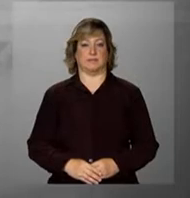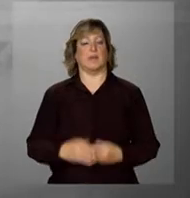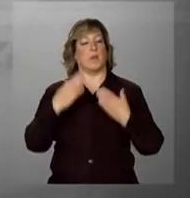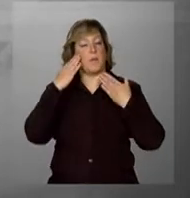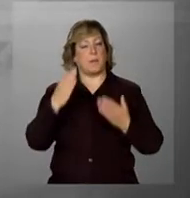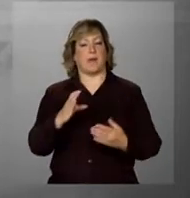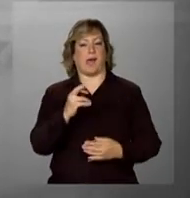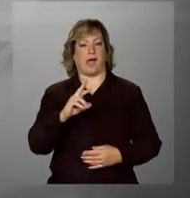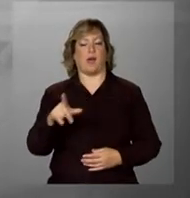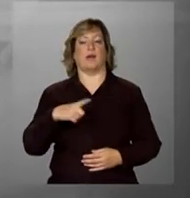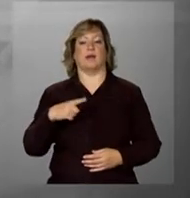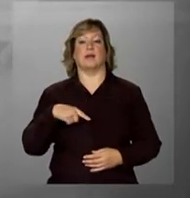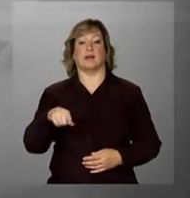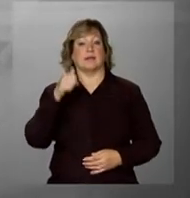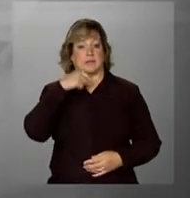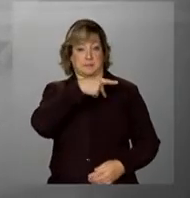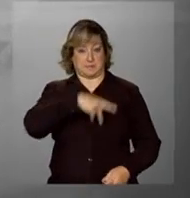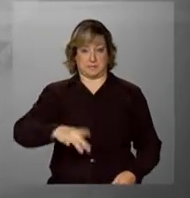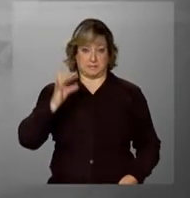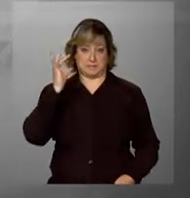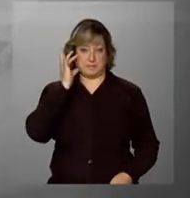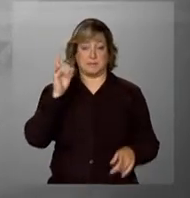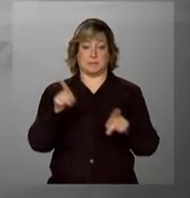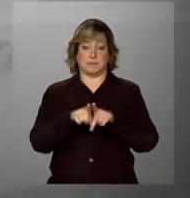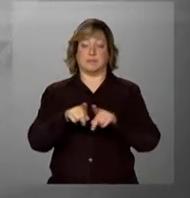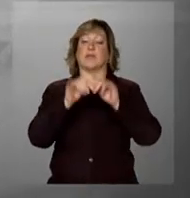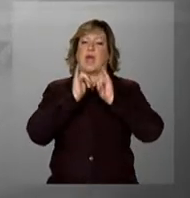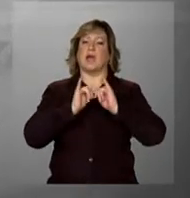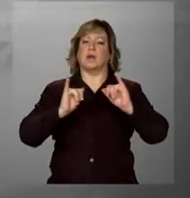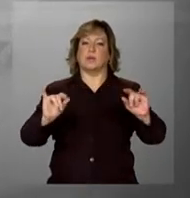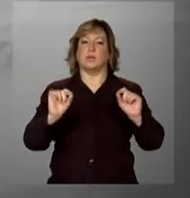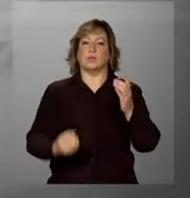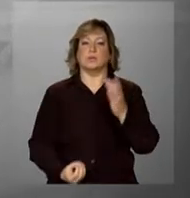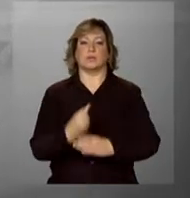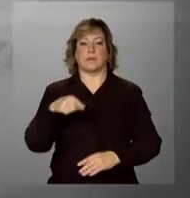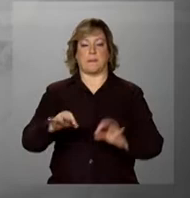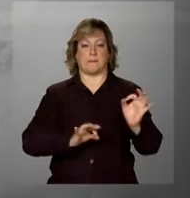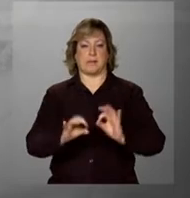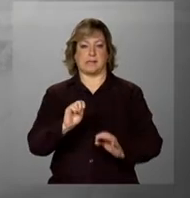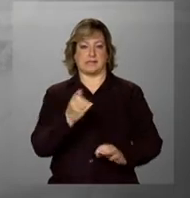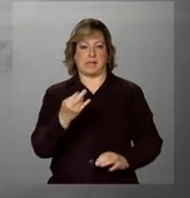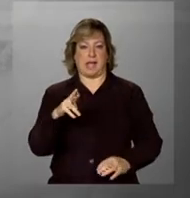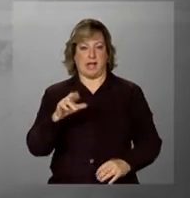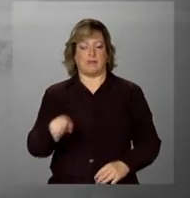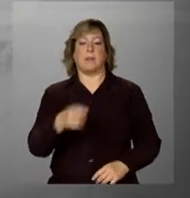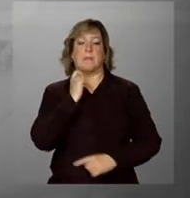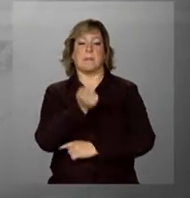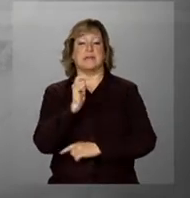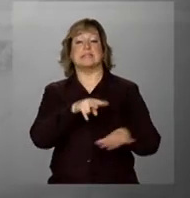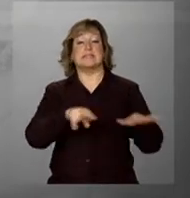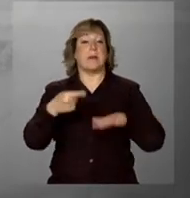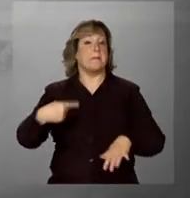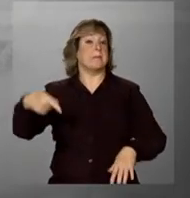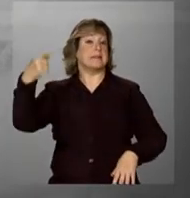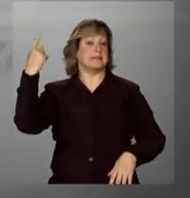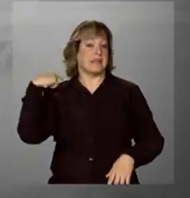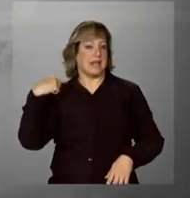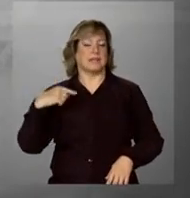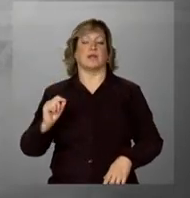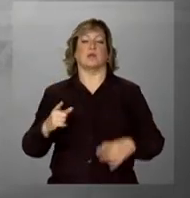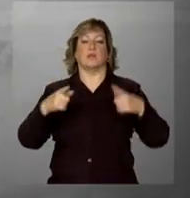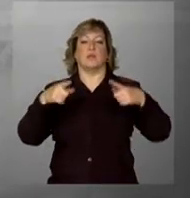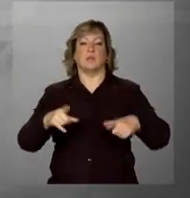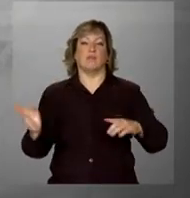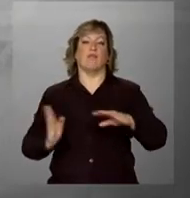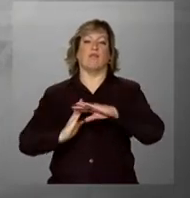Obrigada, Carolina. E a presidenta Dilma Rousseff anunciou o lançamento do Plano Safra da Pesca na semana passada, durante a